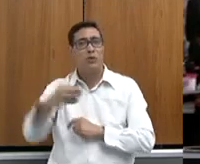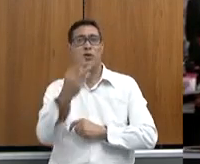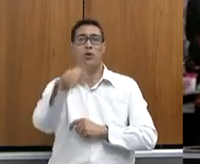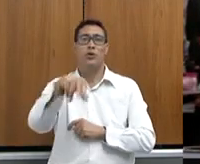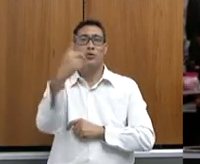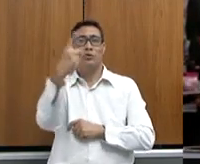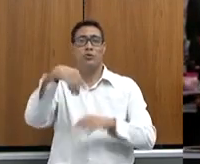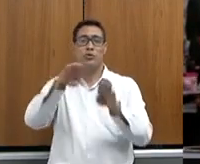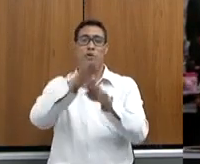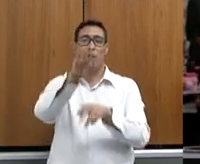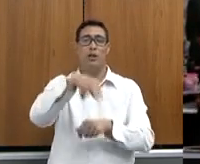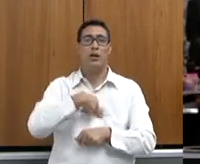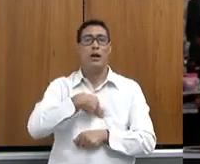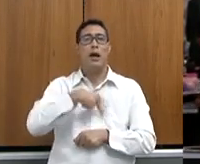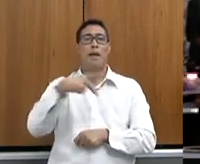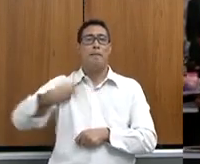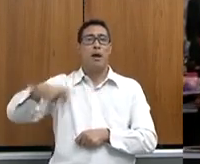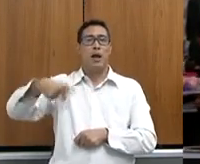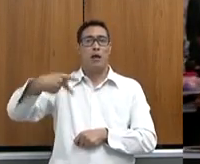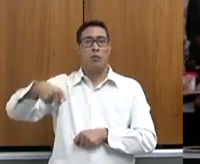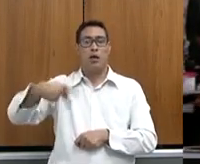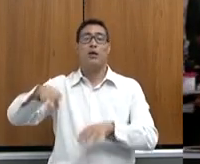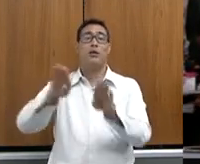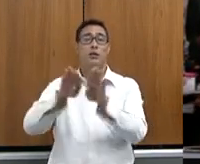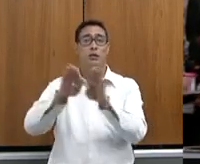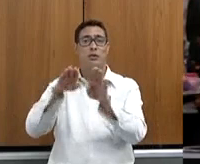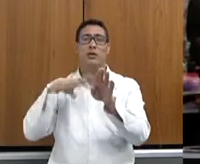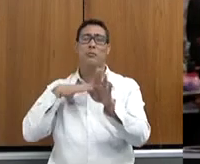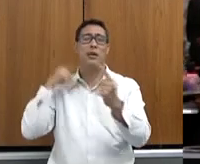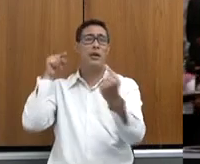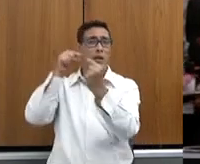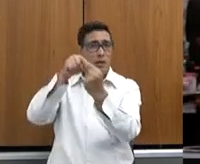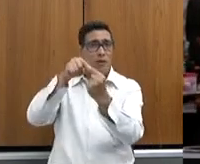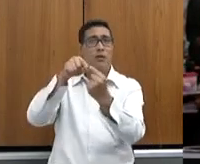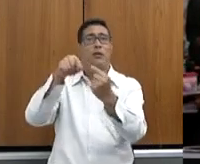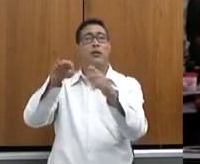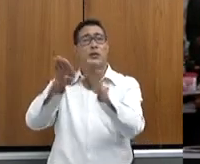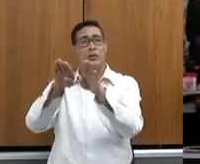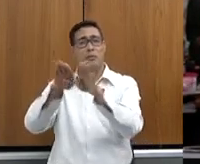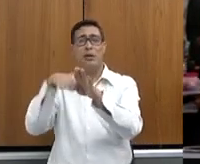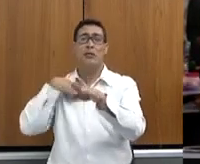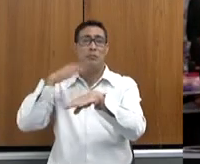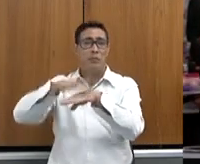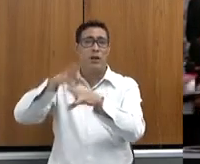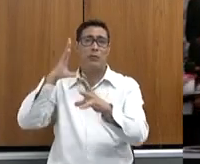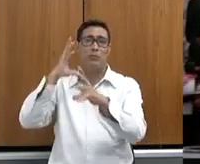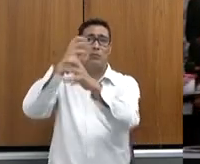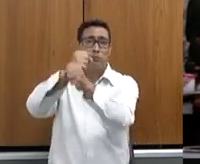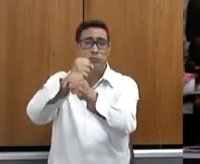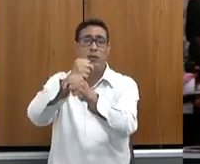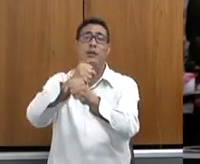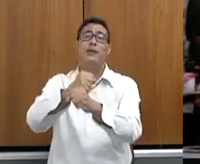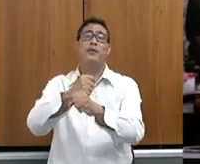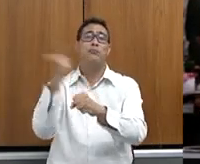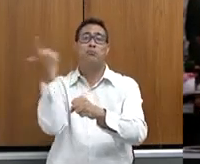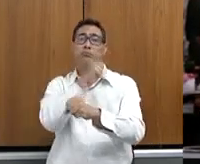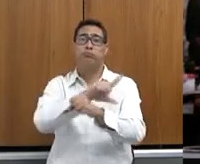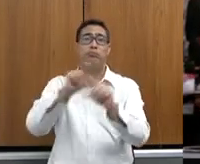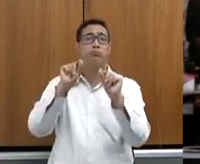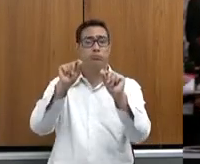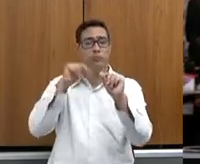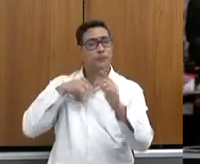missão do Paraguai, uma rodada de negócios da Embaixada Brasileira em Assunção, vem somar para que nós possamos